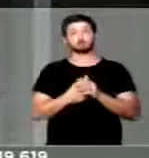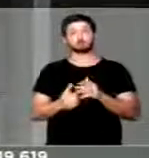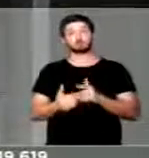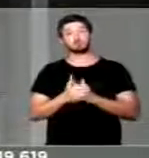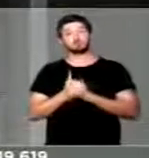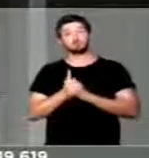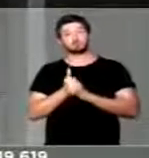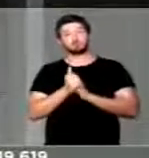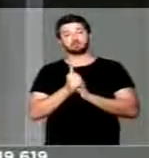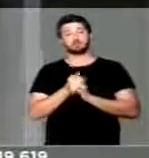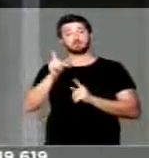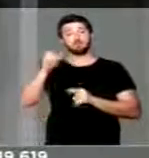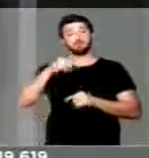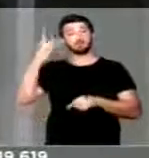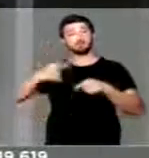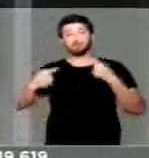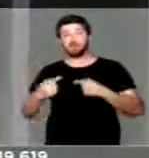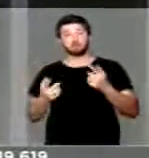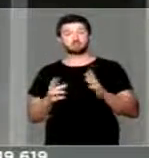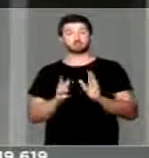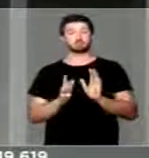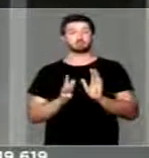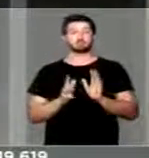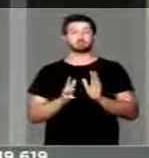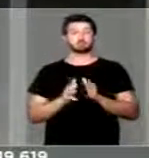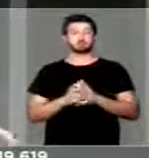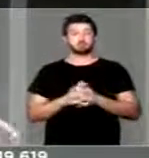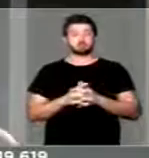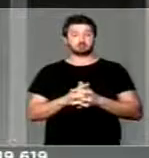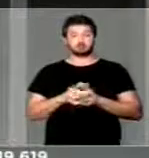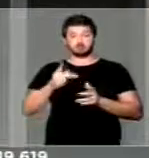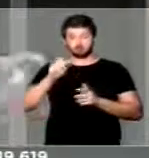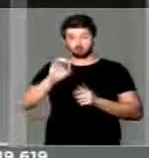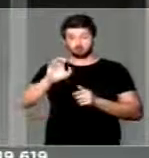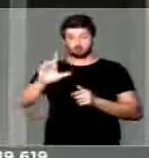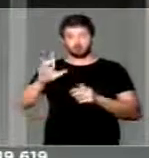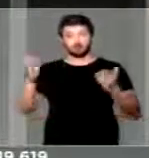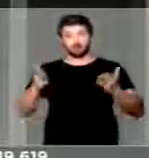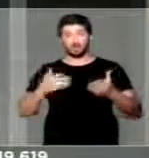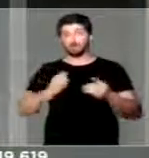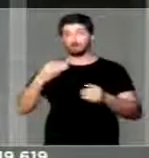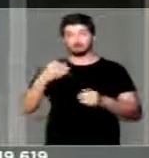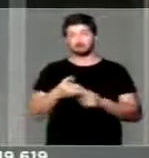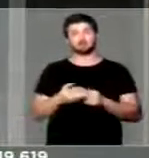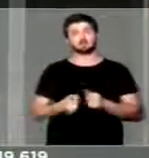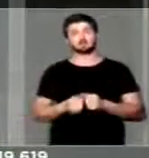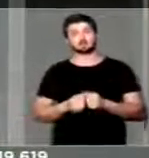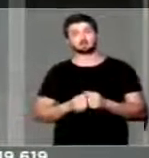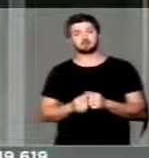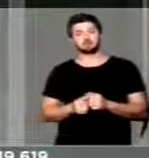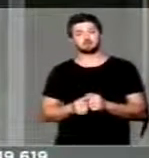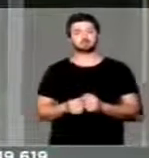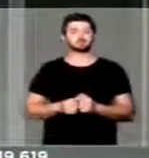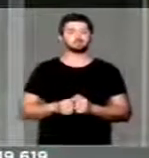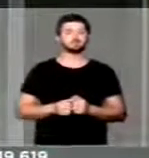de natureza política E o PSOE nesse momento participa dessa obstrução